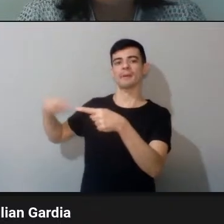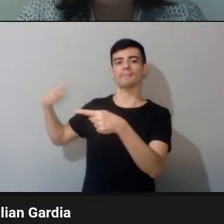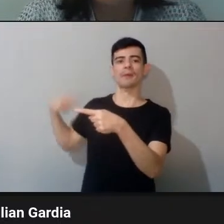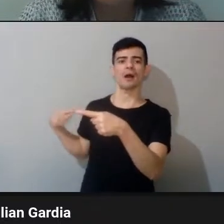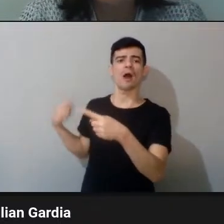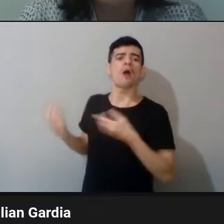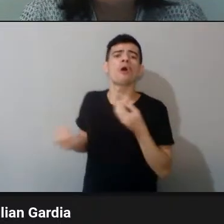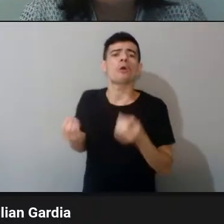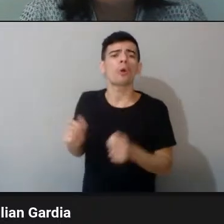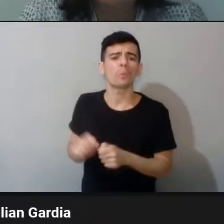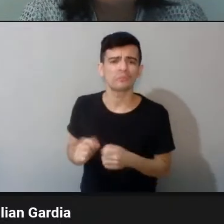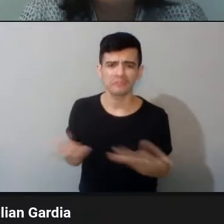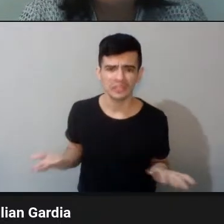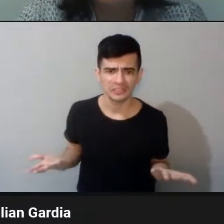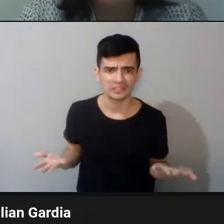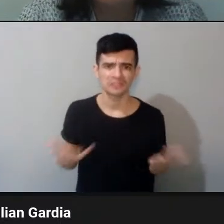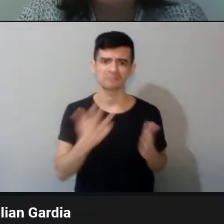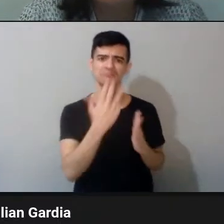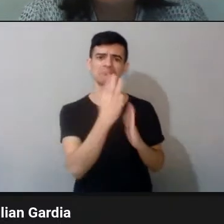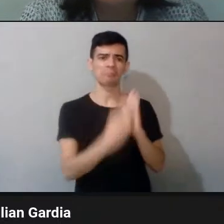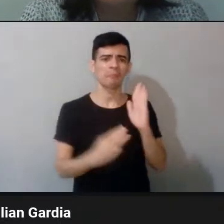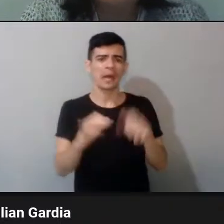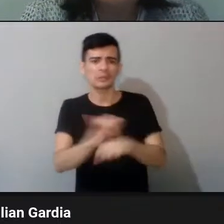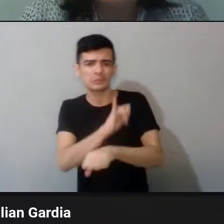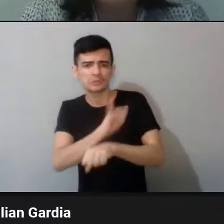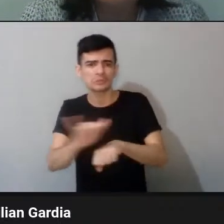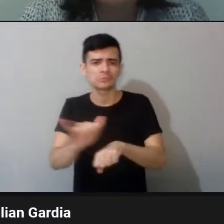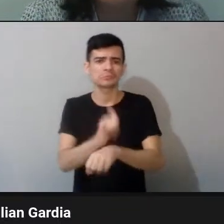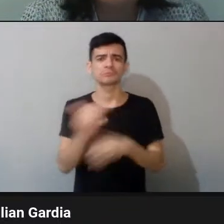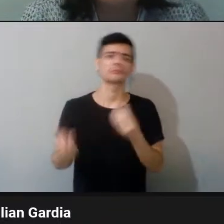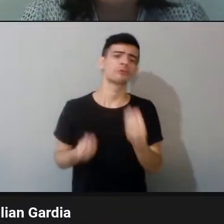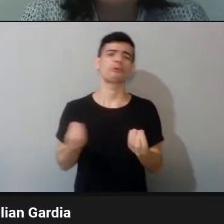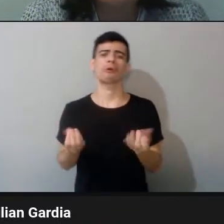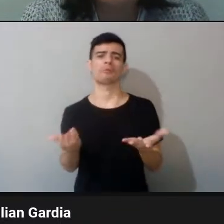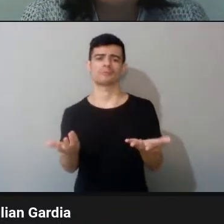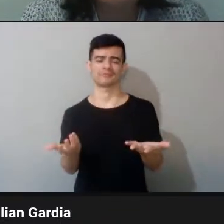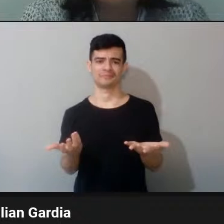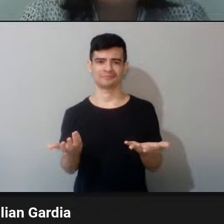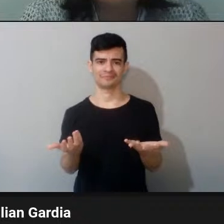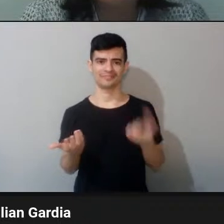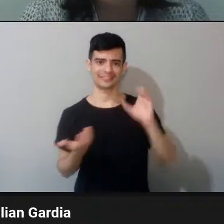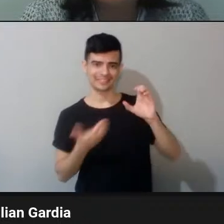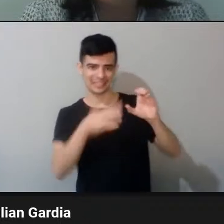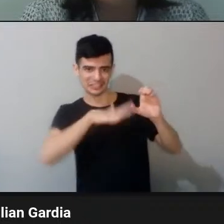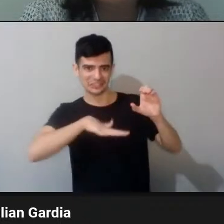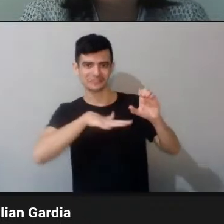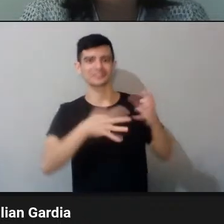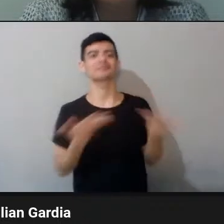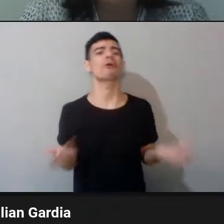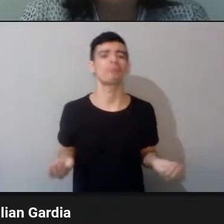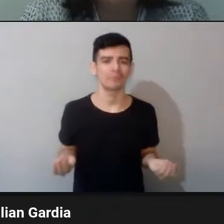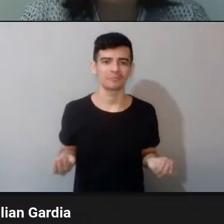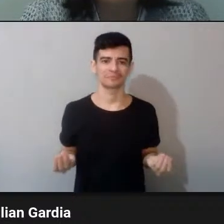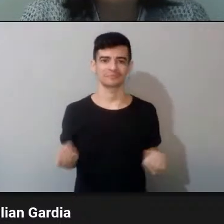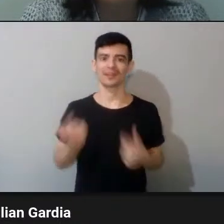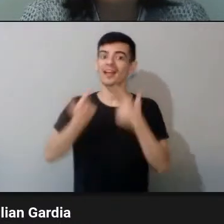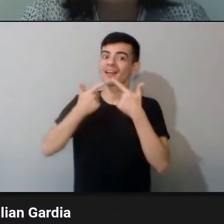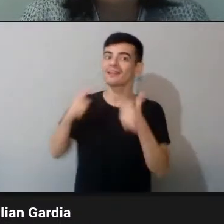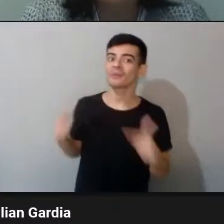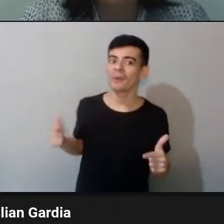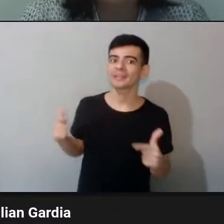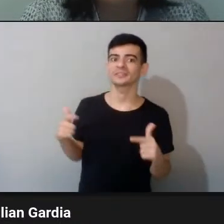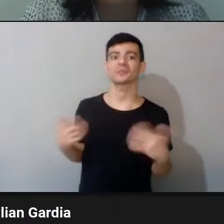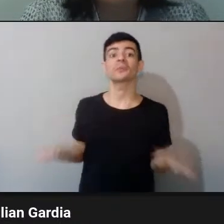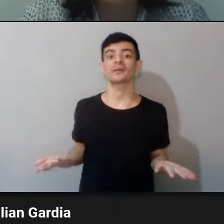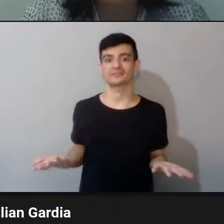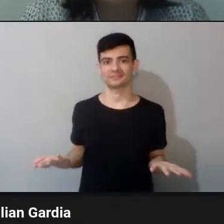Que método eles utilizaram cientificamente falando, né? Não dá para saber. Que linguagem foi essa? Porque a linguagem que